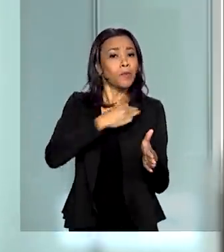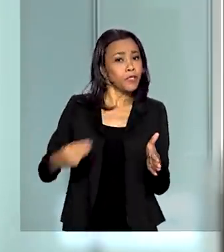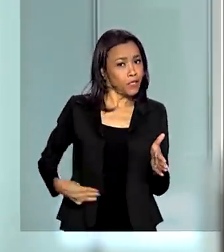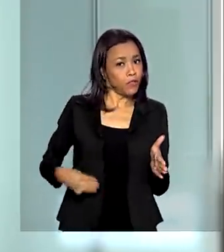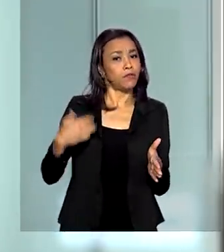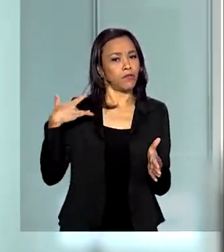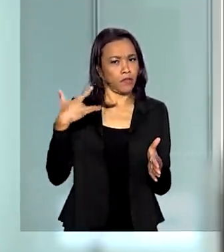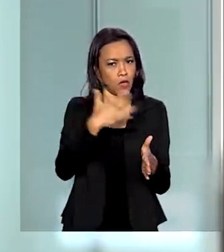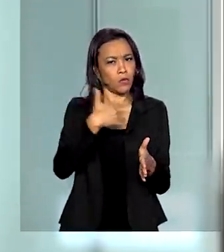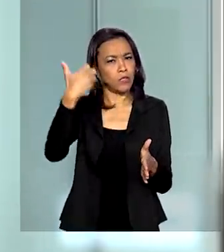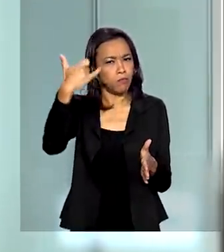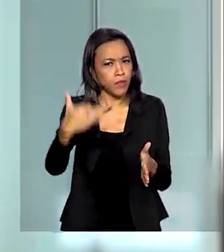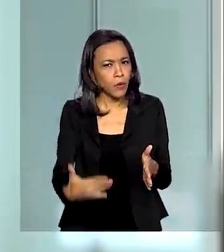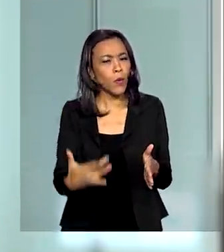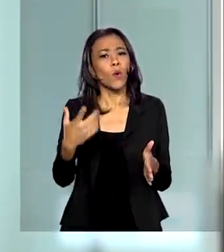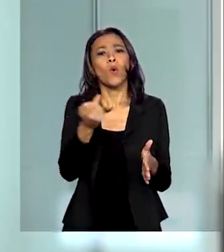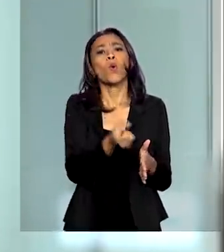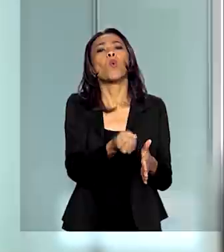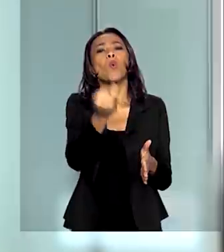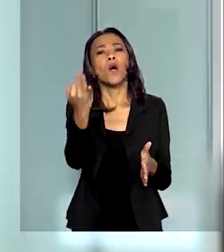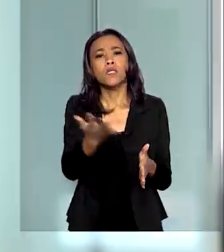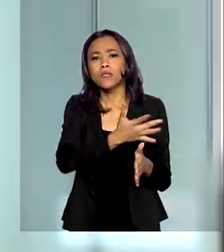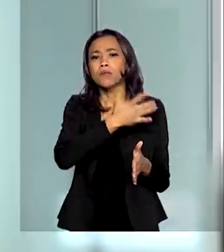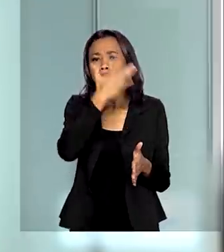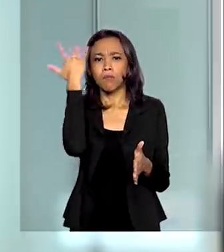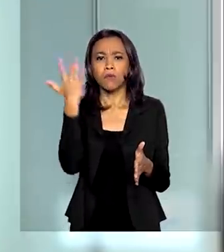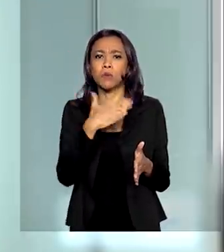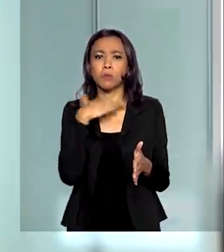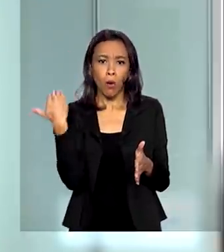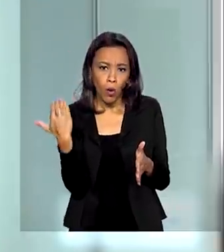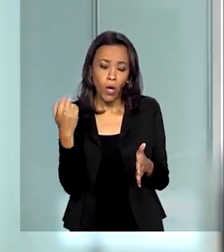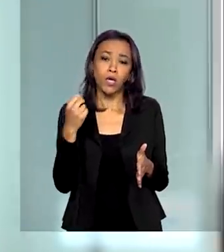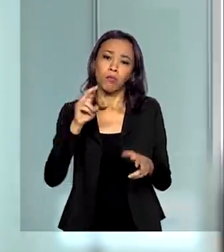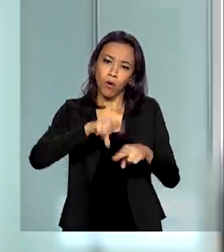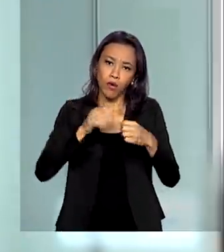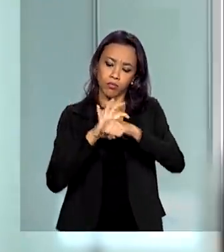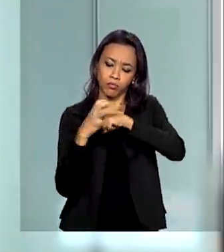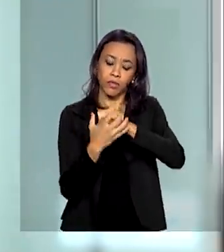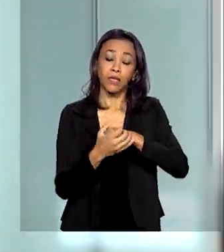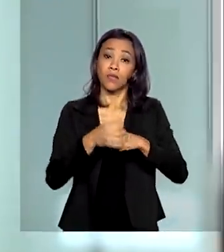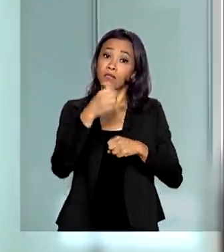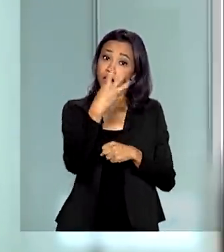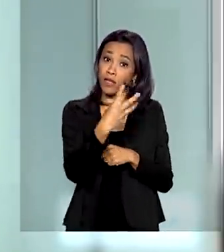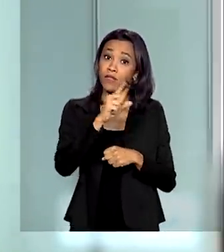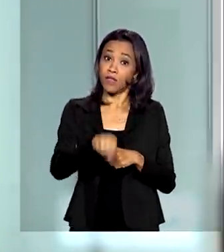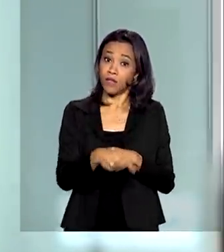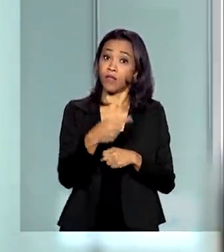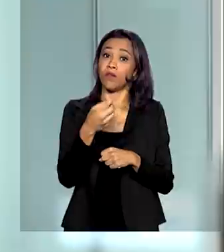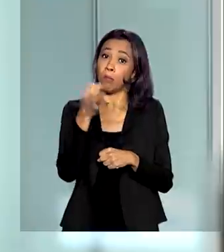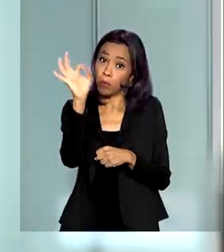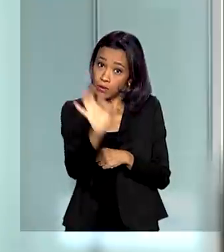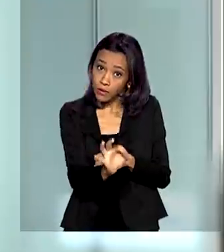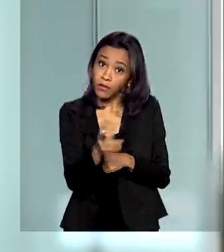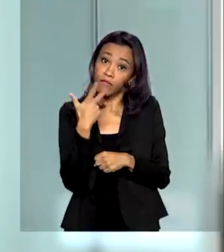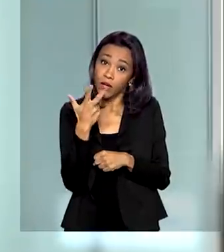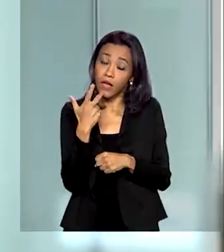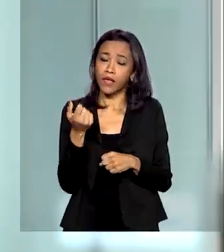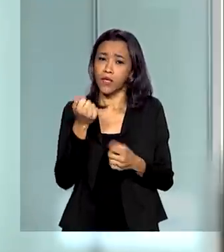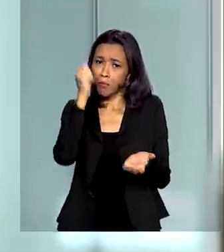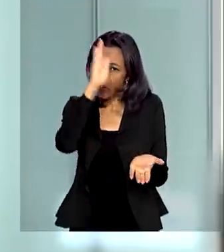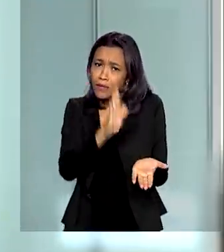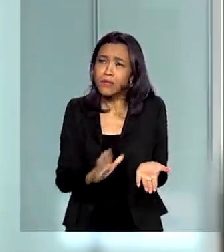letalidade da nova pandemia, de 3,5%, e atribuiu o número ao fato de o país